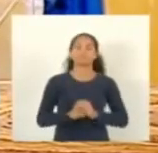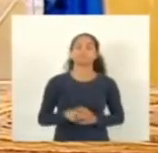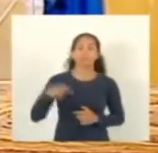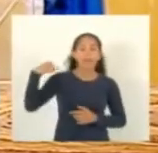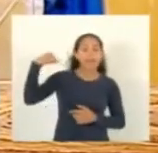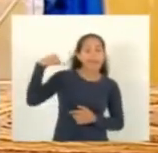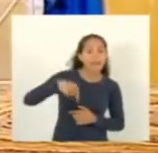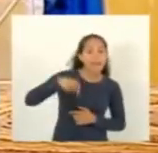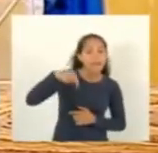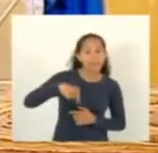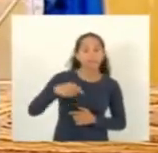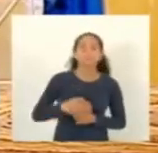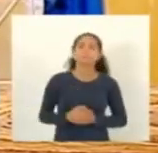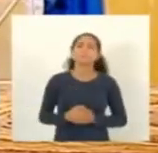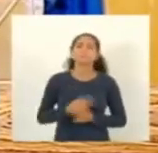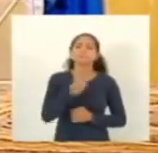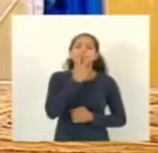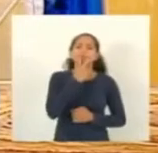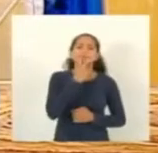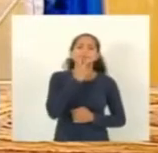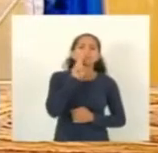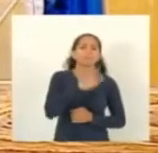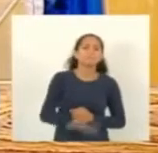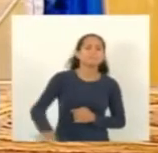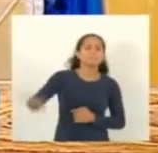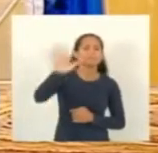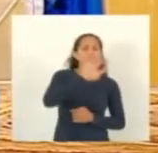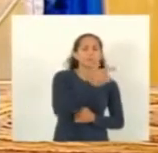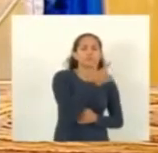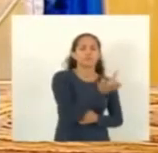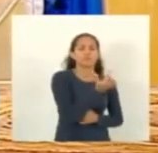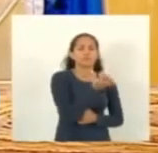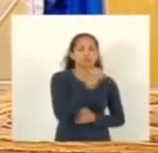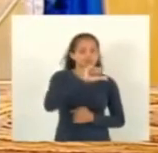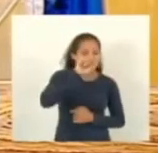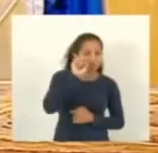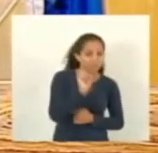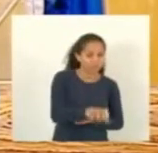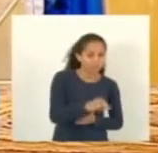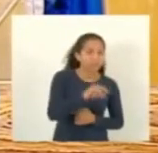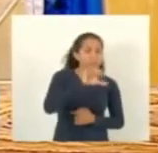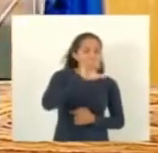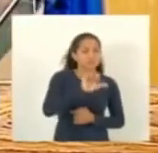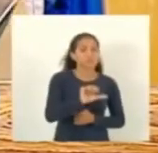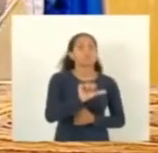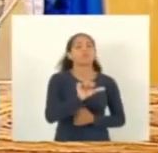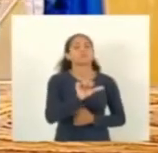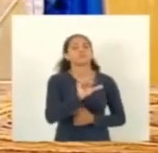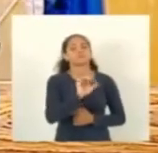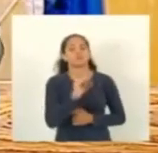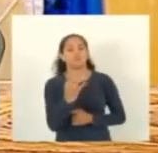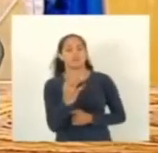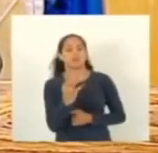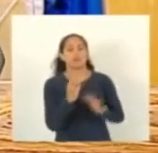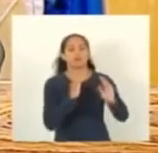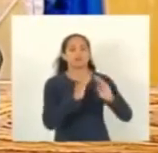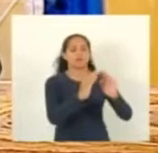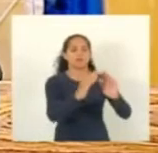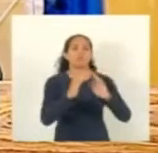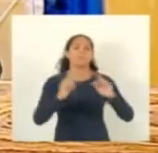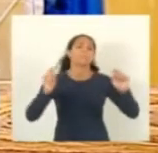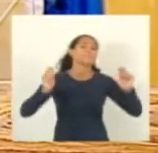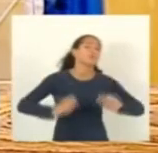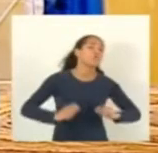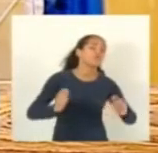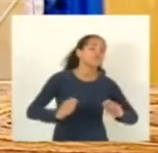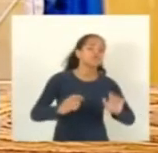vitória, ao todo, 29.954 imóveis que poderiam estar ligados à